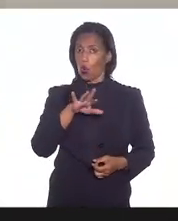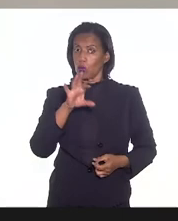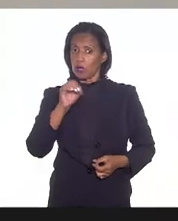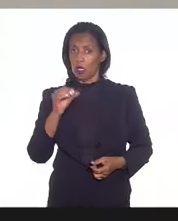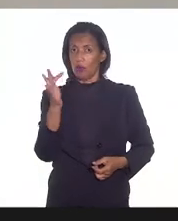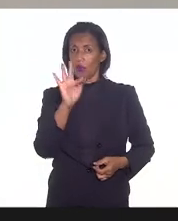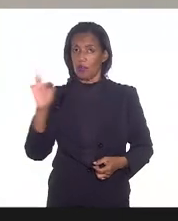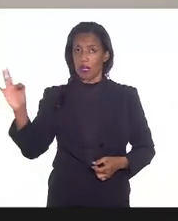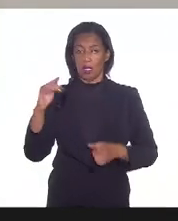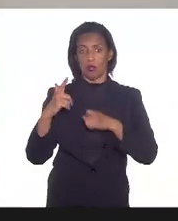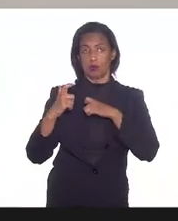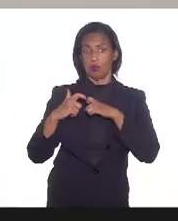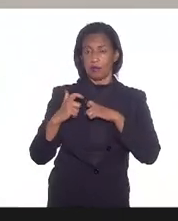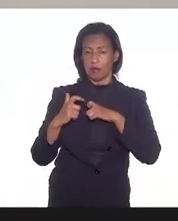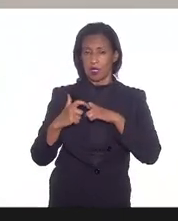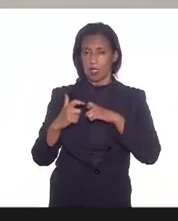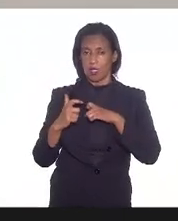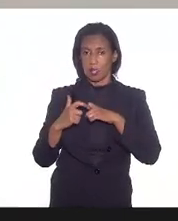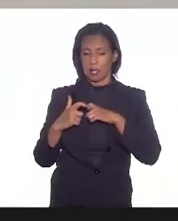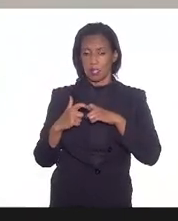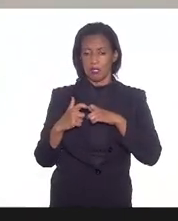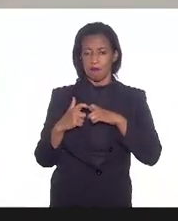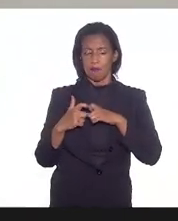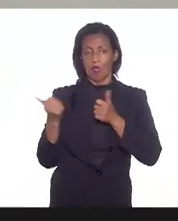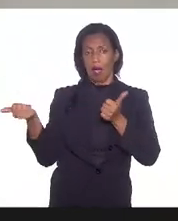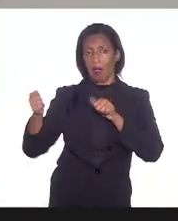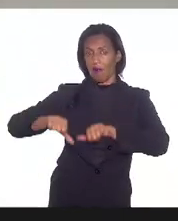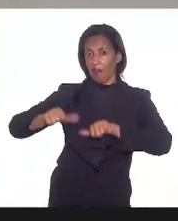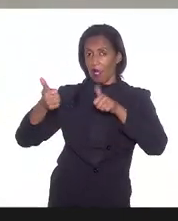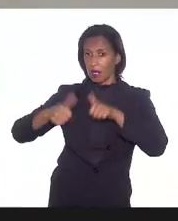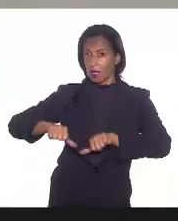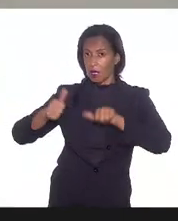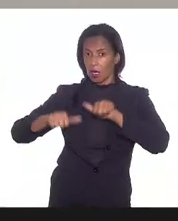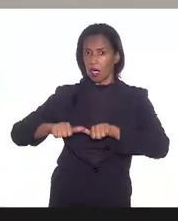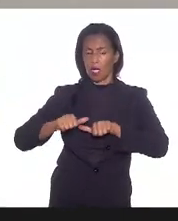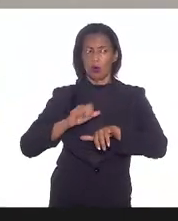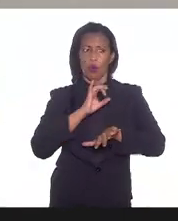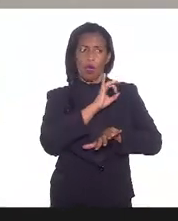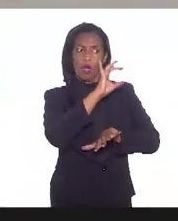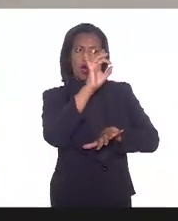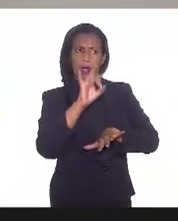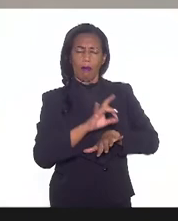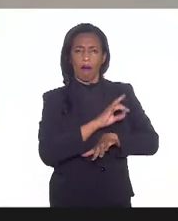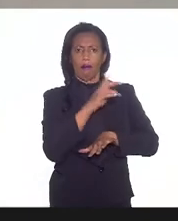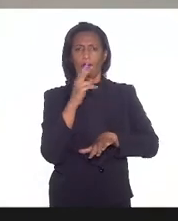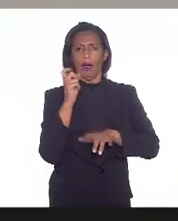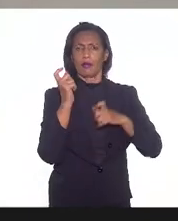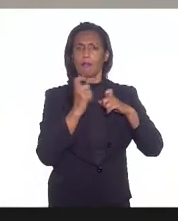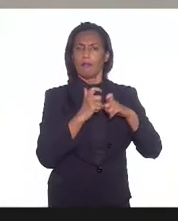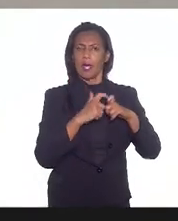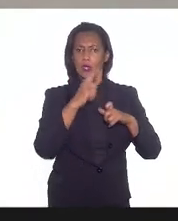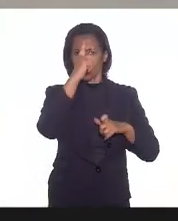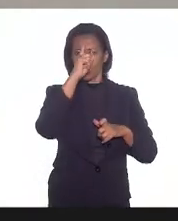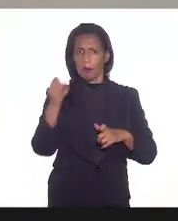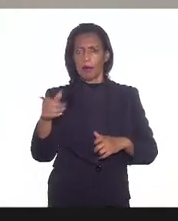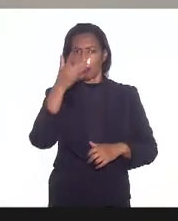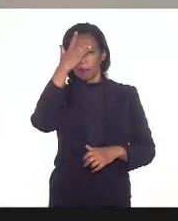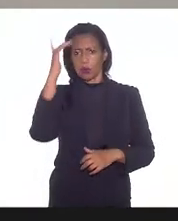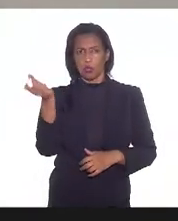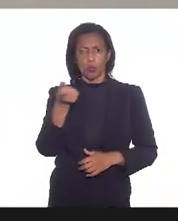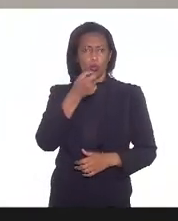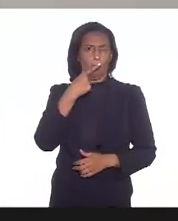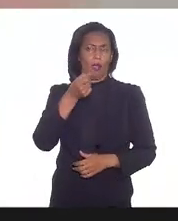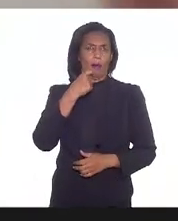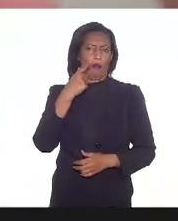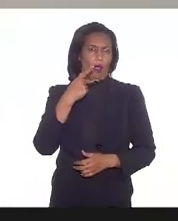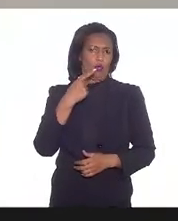Regional de Medicina estarem avaliando enfim a conduta de cada médico até porque tem que ser analisado o caso em concreto e não o caso